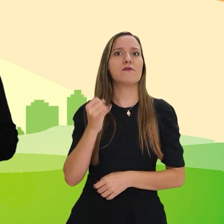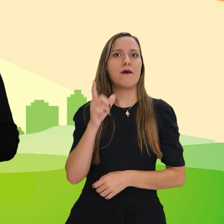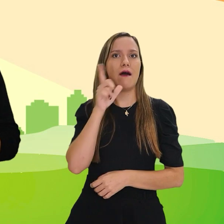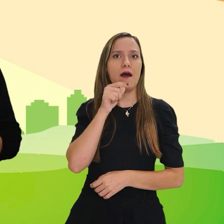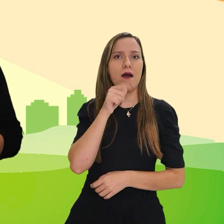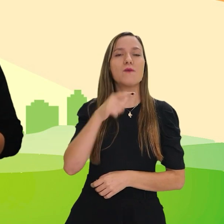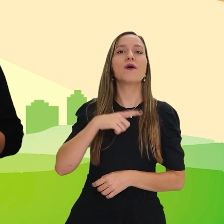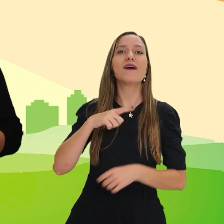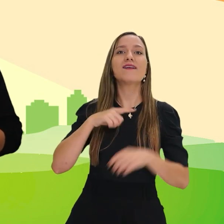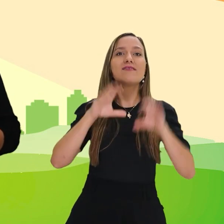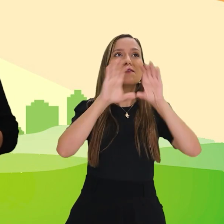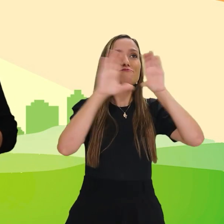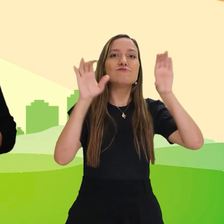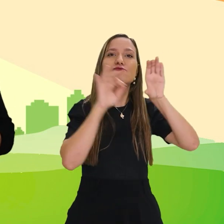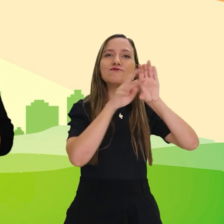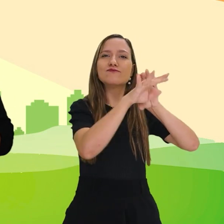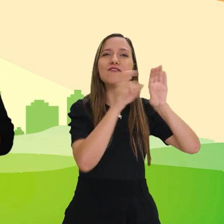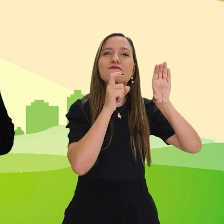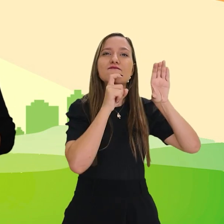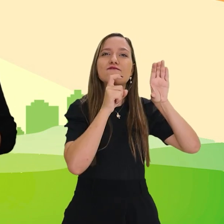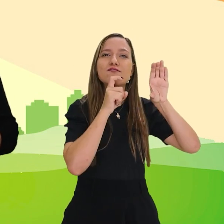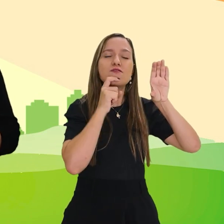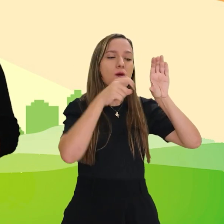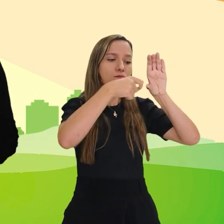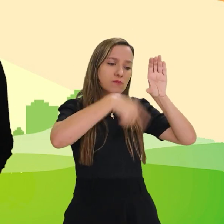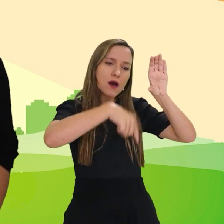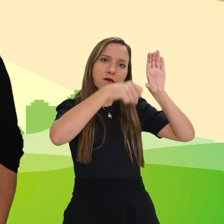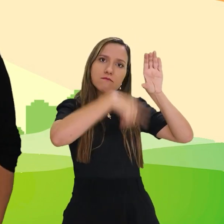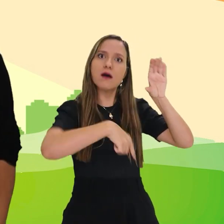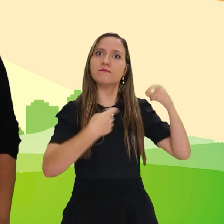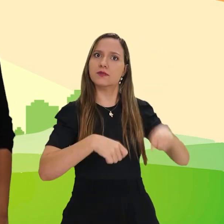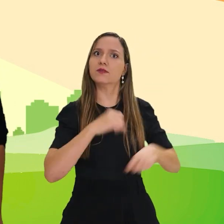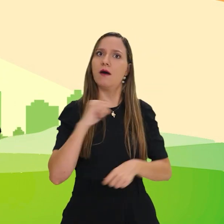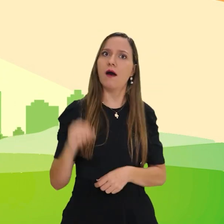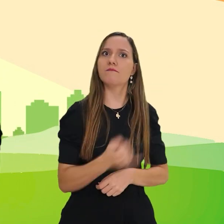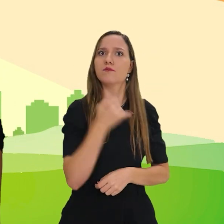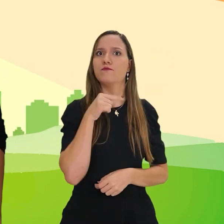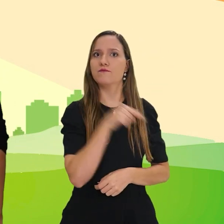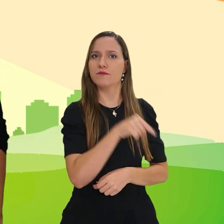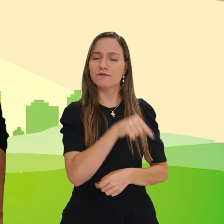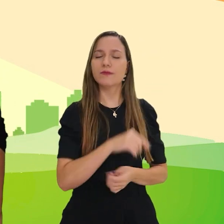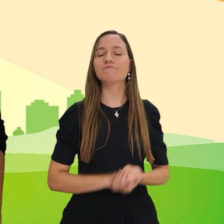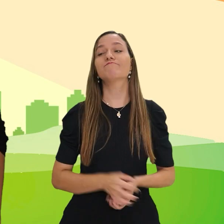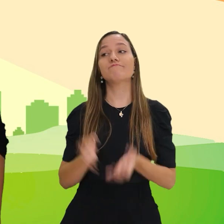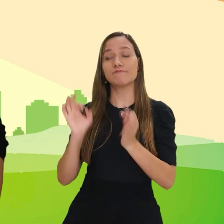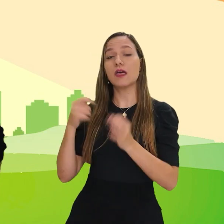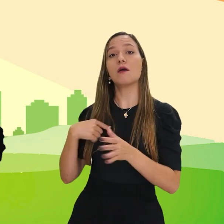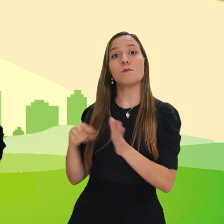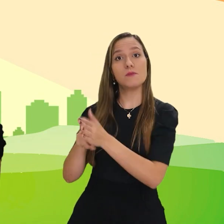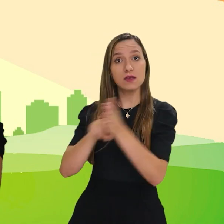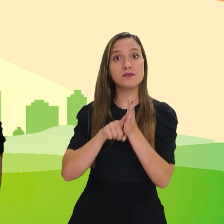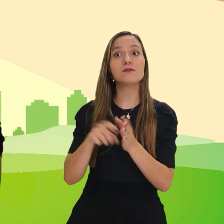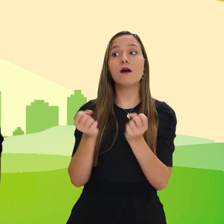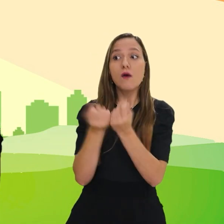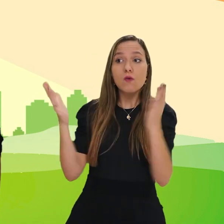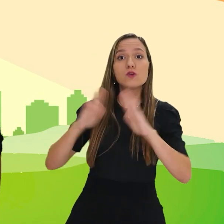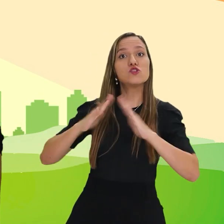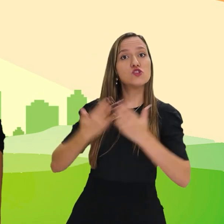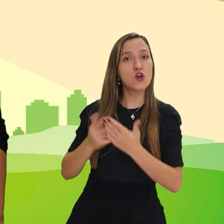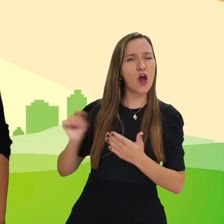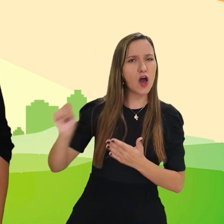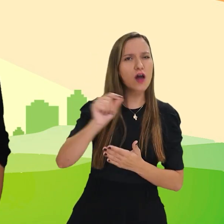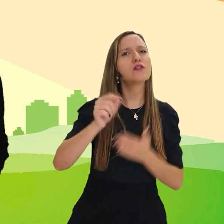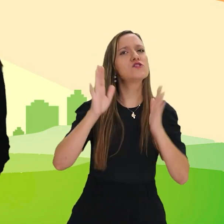água que fica pingando do ar-condicionado, né, Suede? Beto, eu fiz uma pesquisa e descobri que algumas escolas